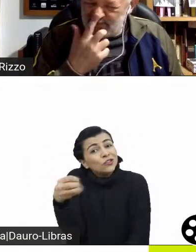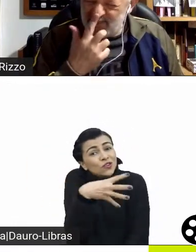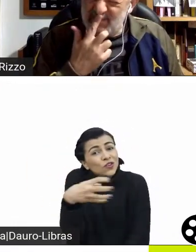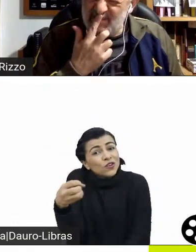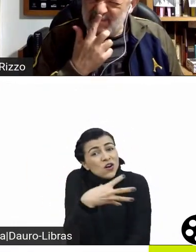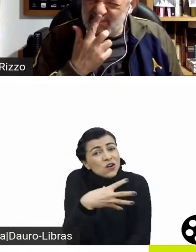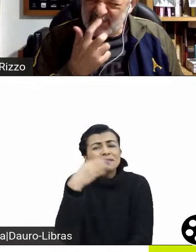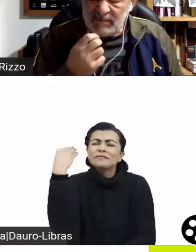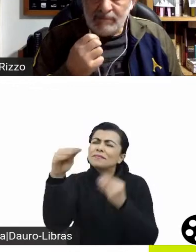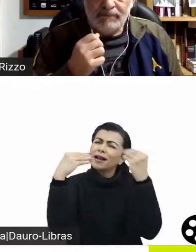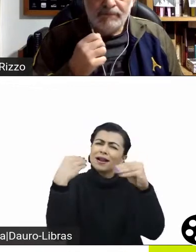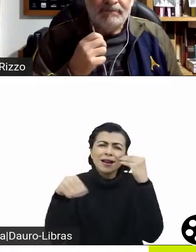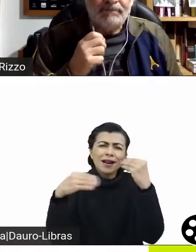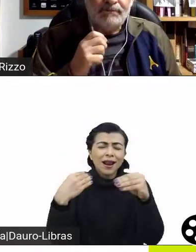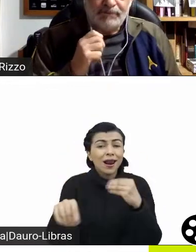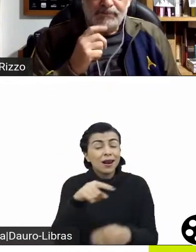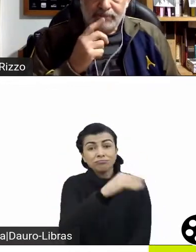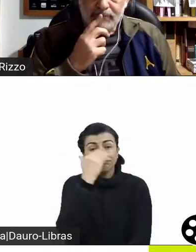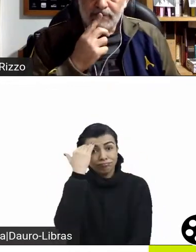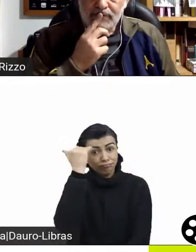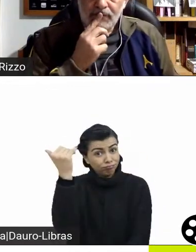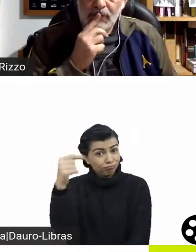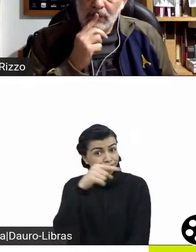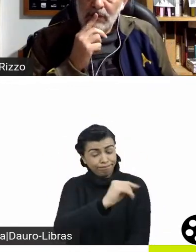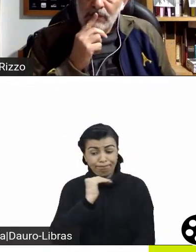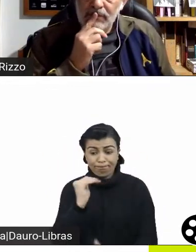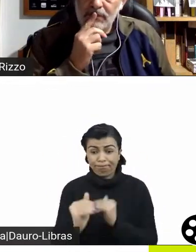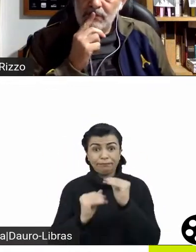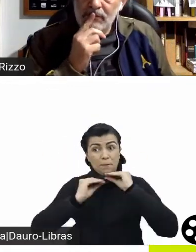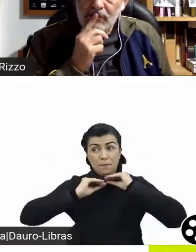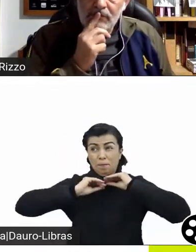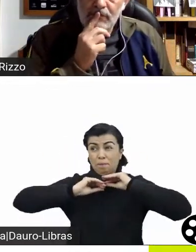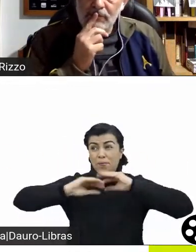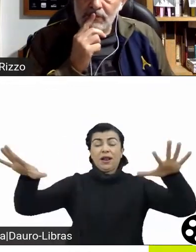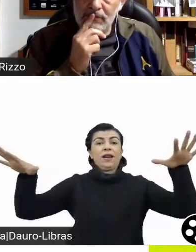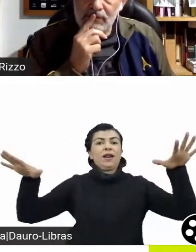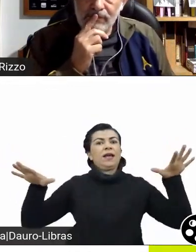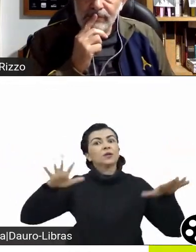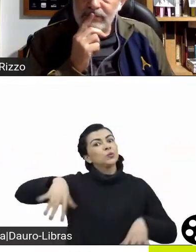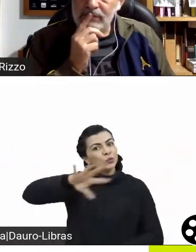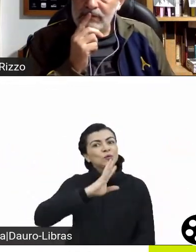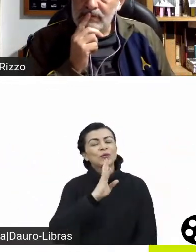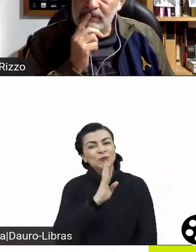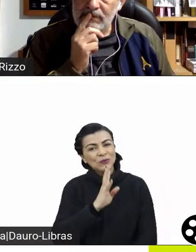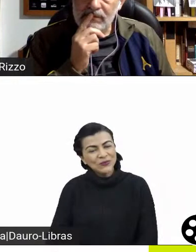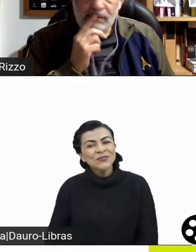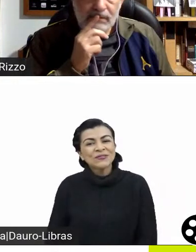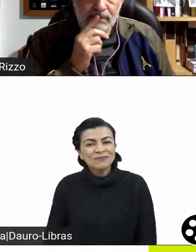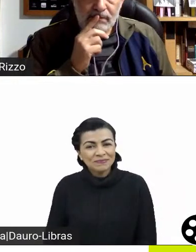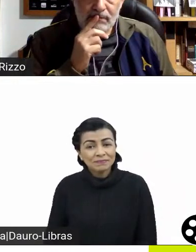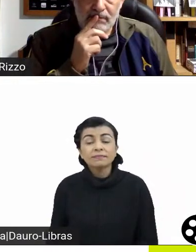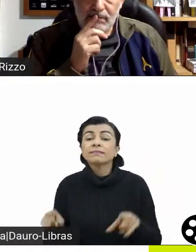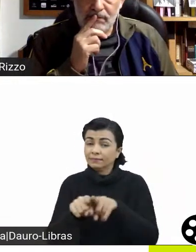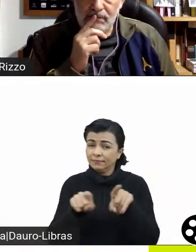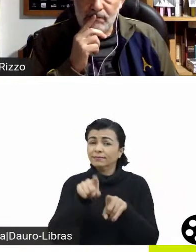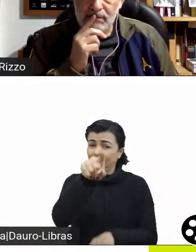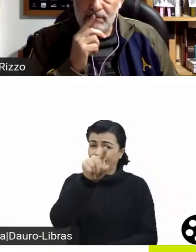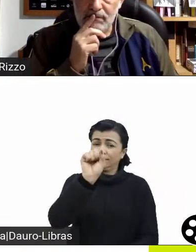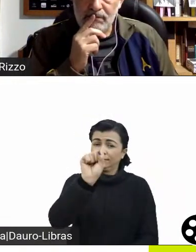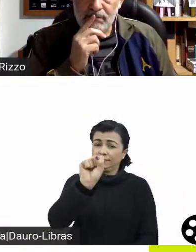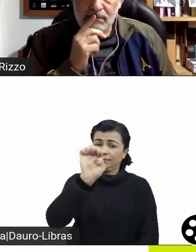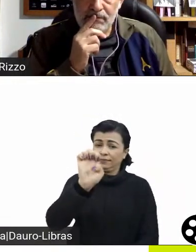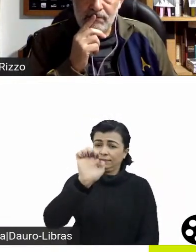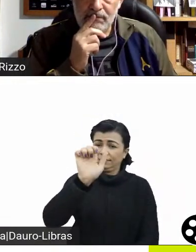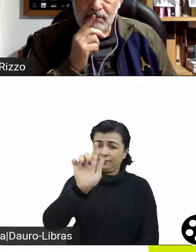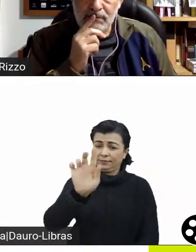tiveram bastante bilheteria internacional. O Sérgio tocou um pouquinho nesse assunto desse filme encabeçar